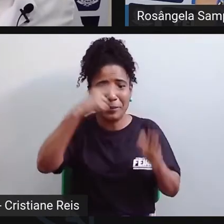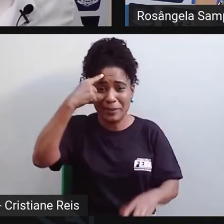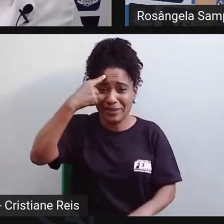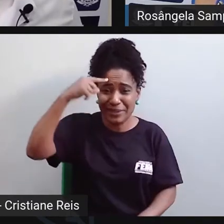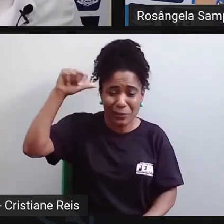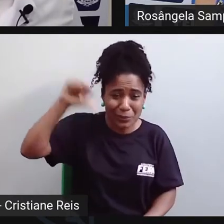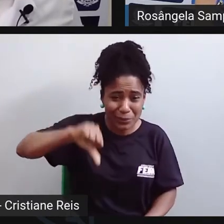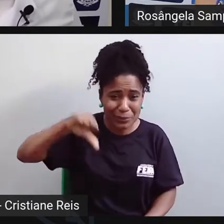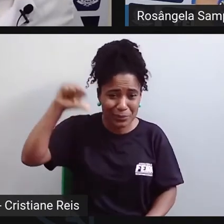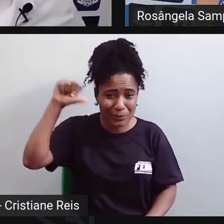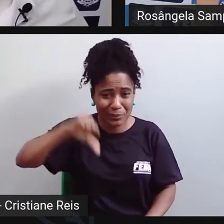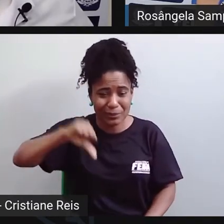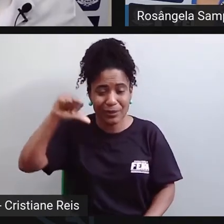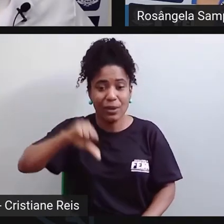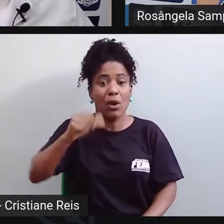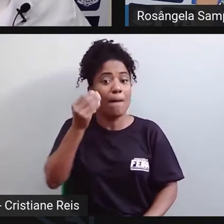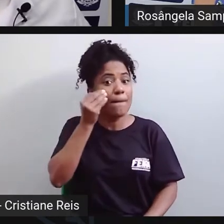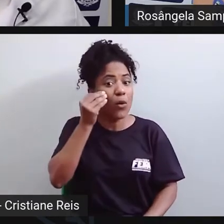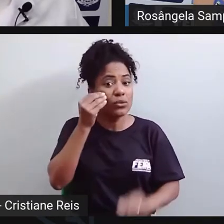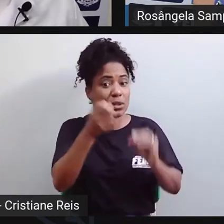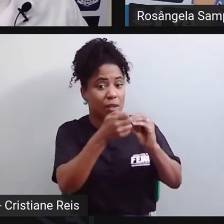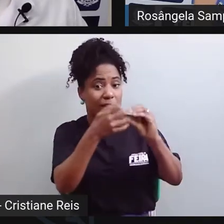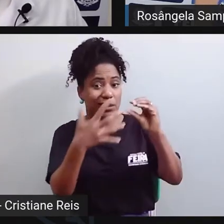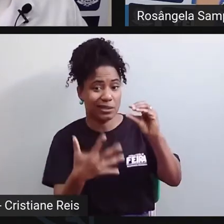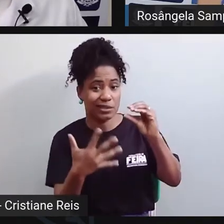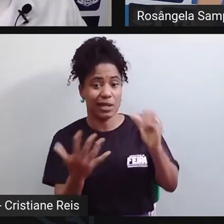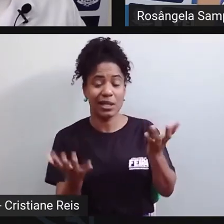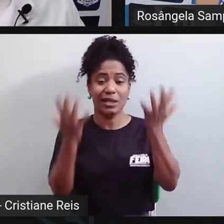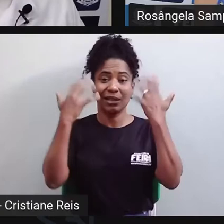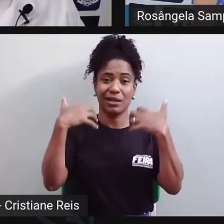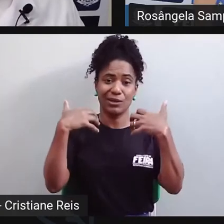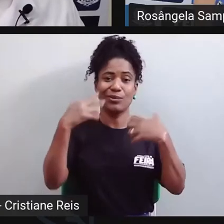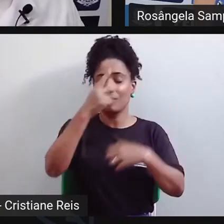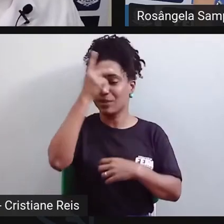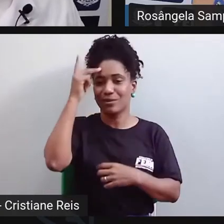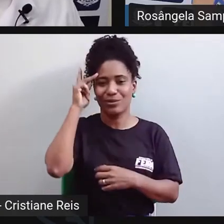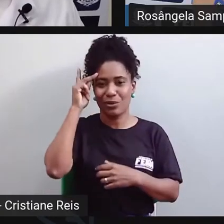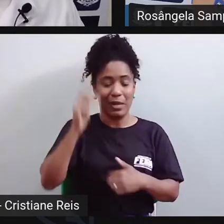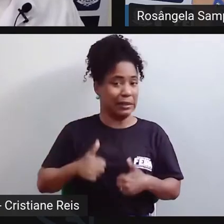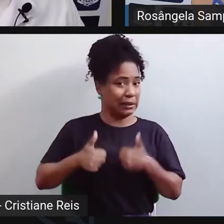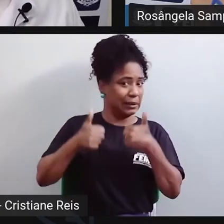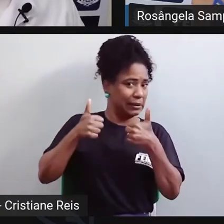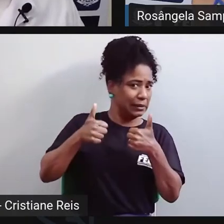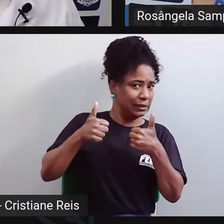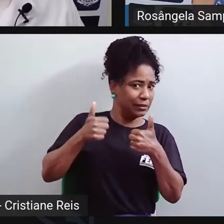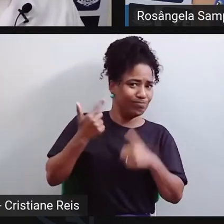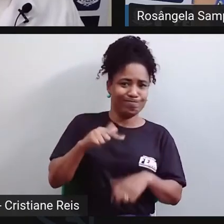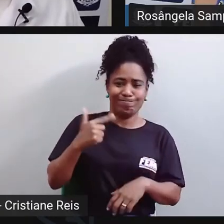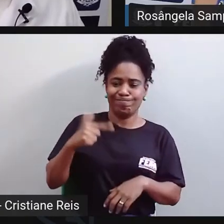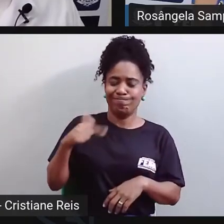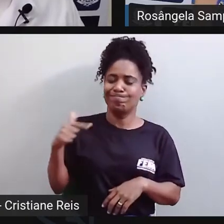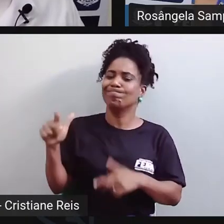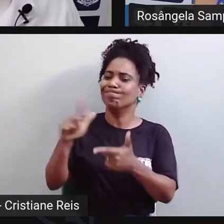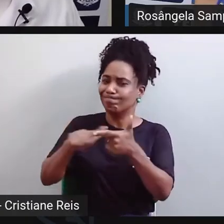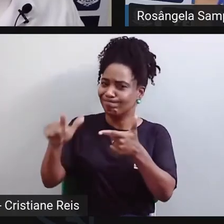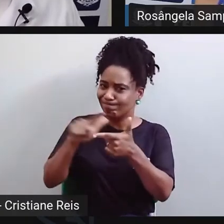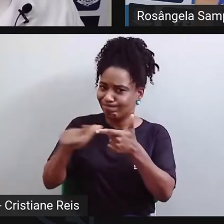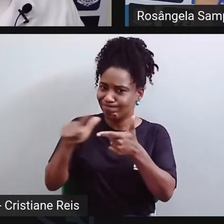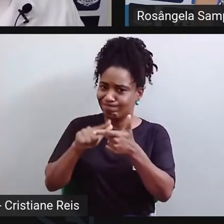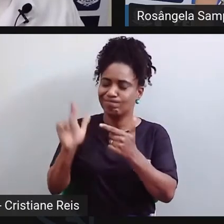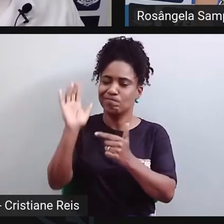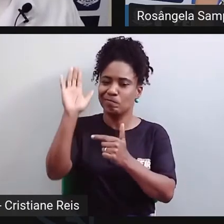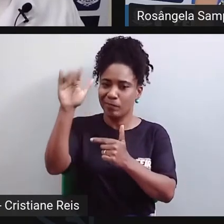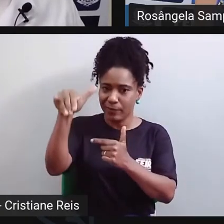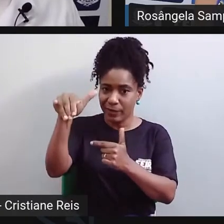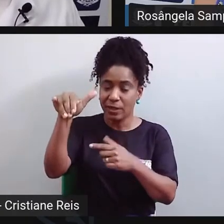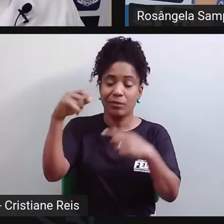características e são sinais de que algo está errado nessa criança, nesse adolescente. Então, a gente precisa